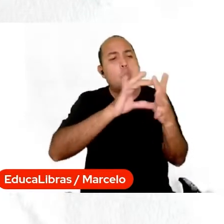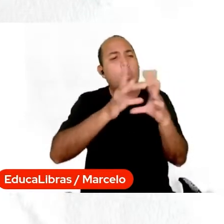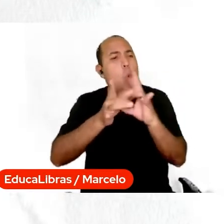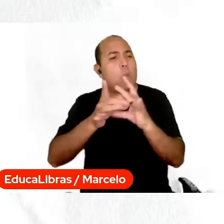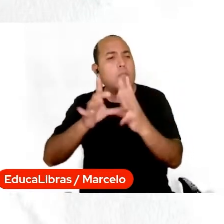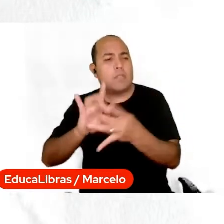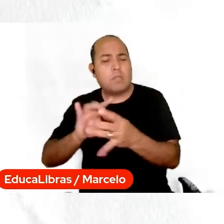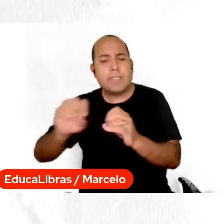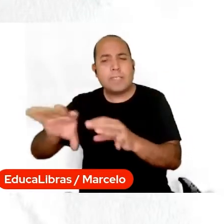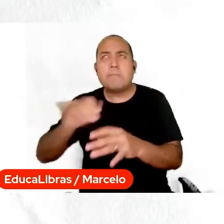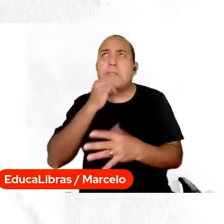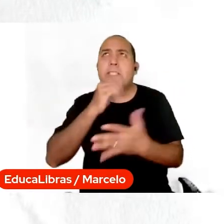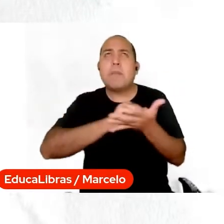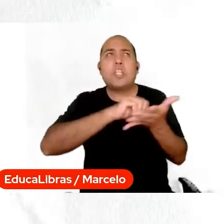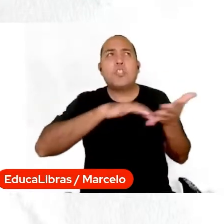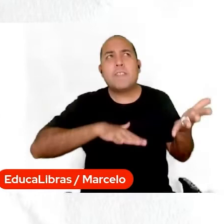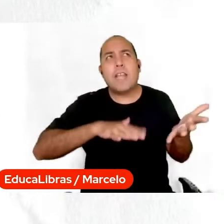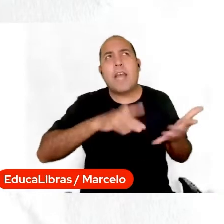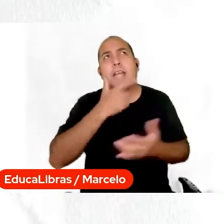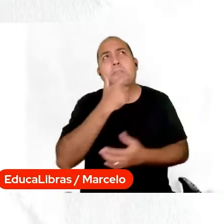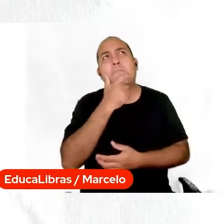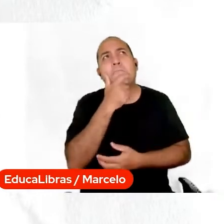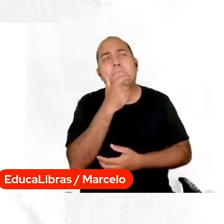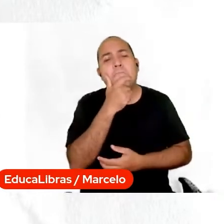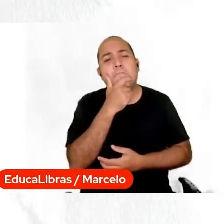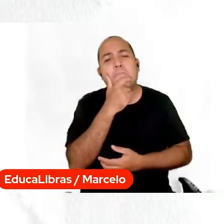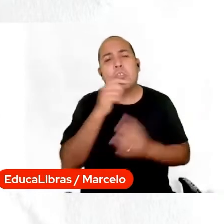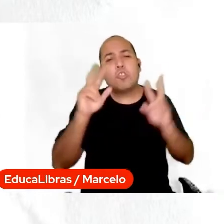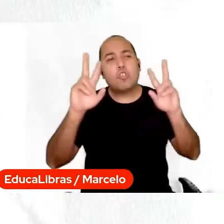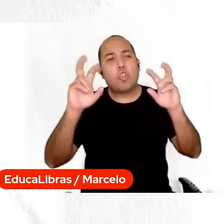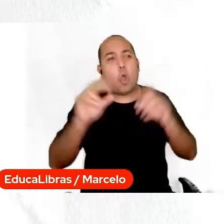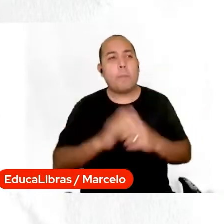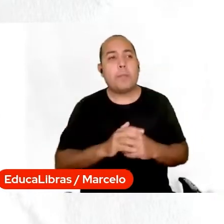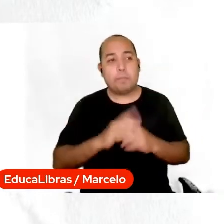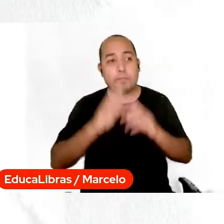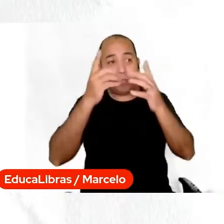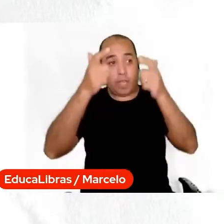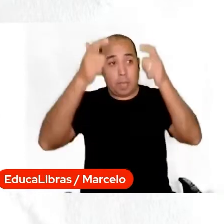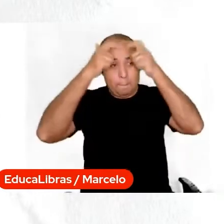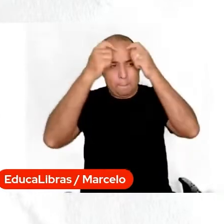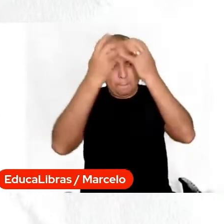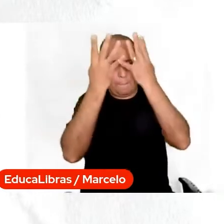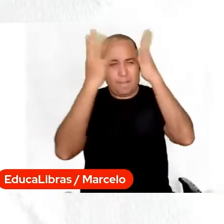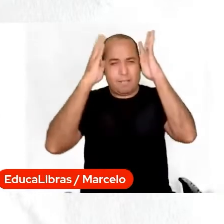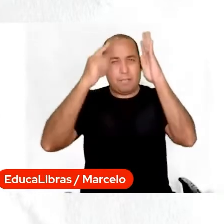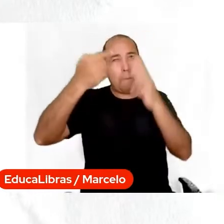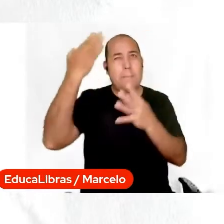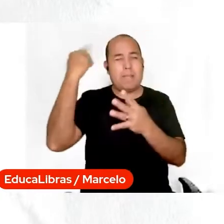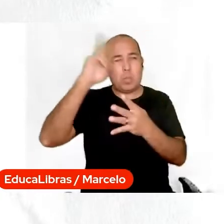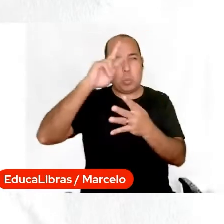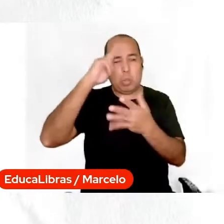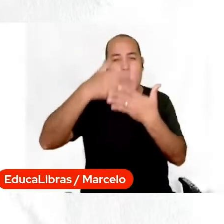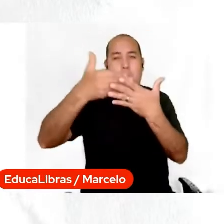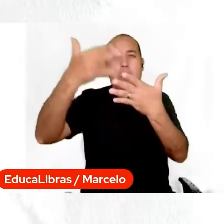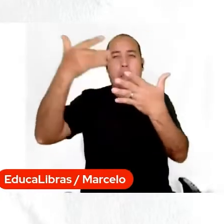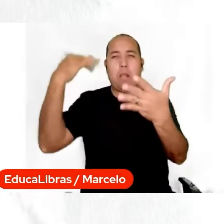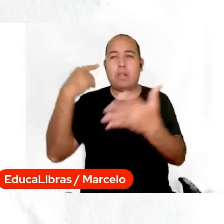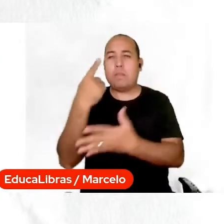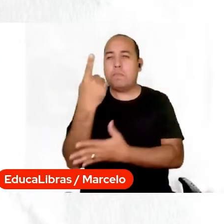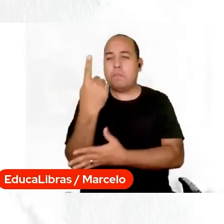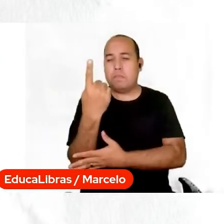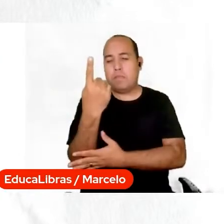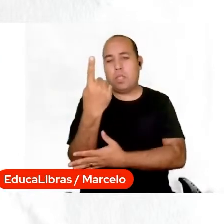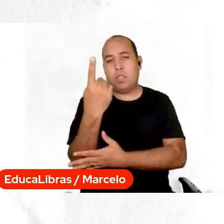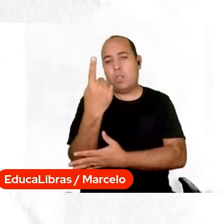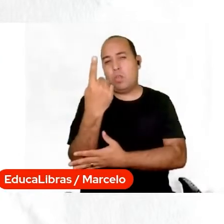pensando em uma atividade há pouco sobre imperialismo. Então, quando a está falando imperialismo do século XIX, a está